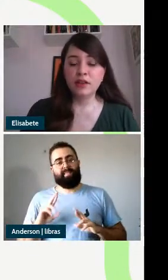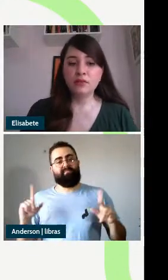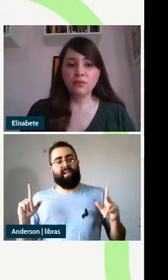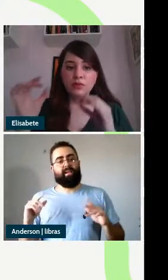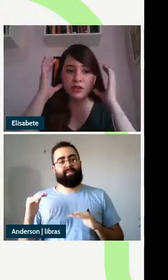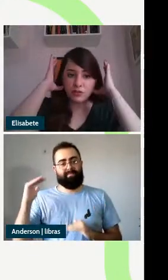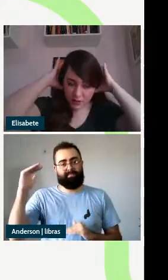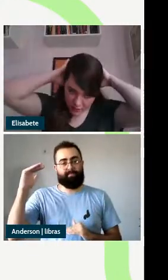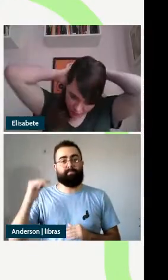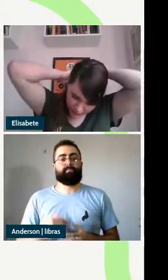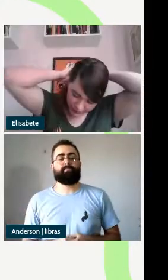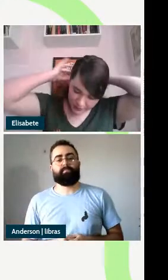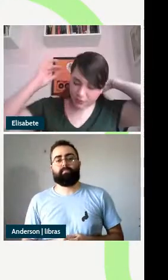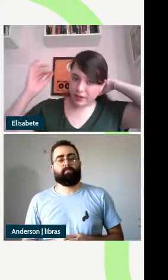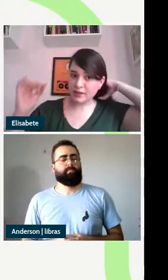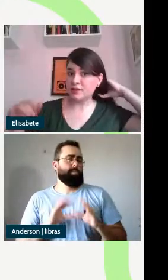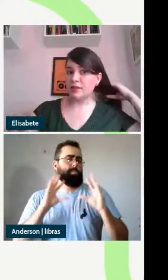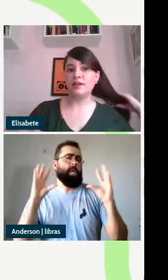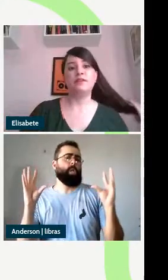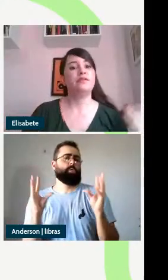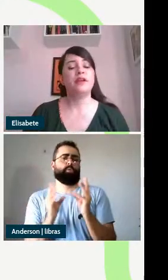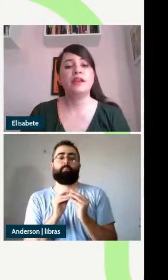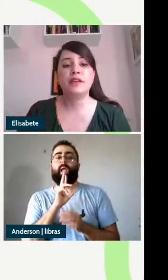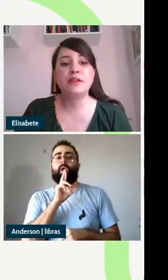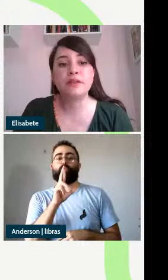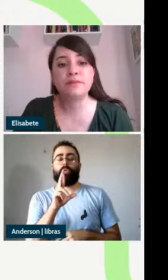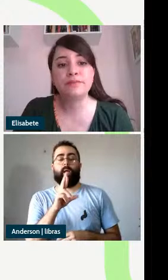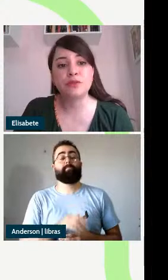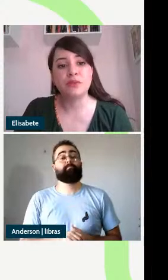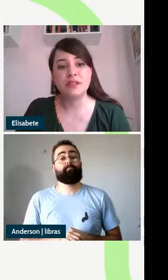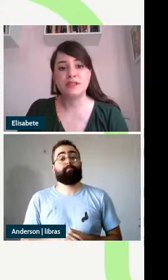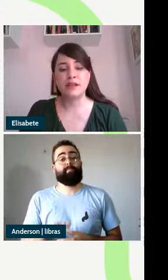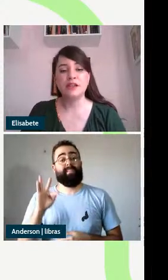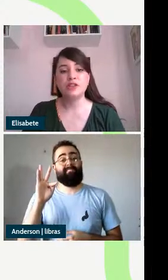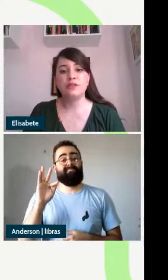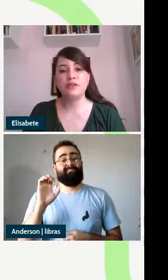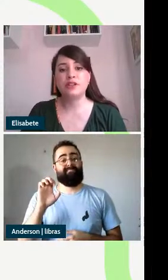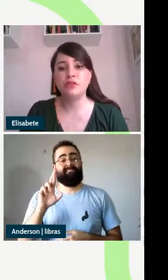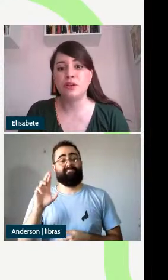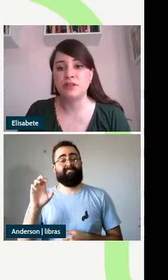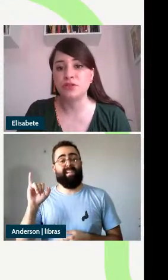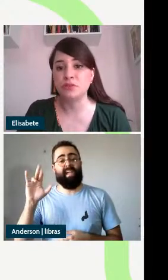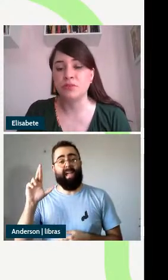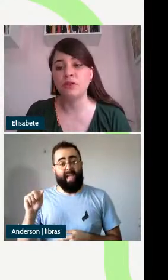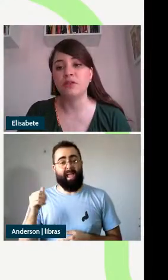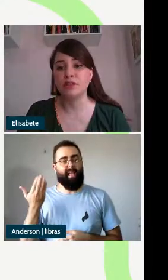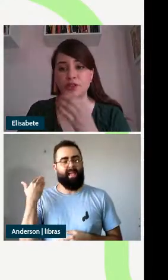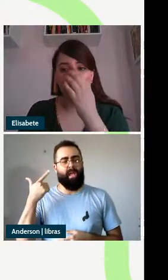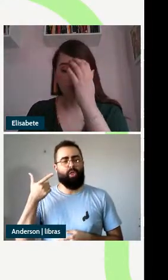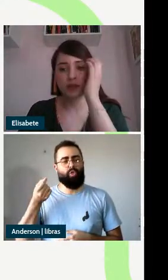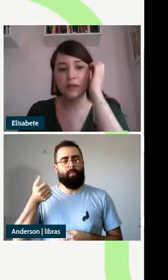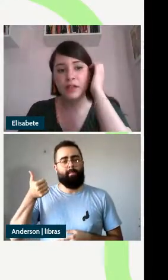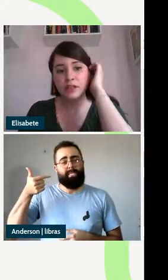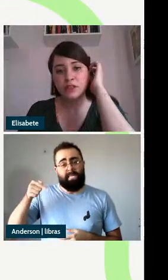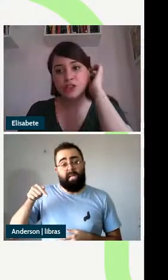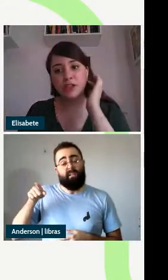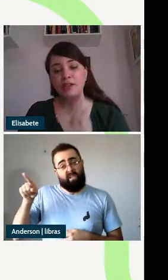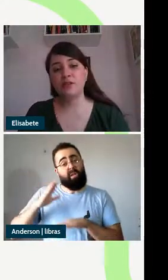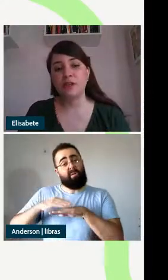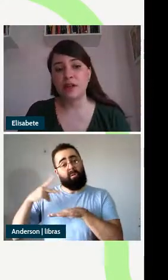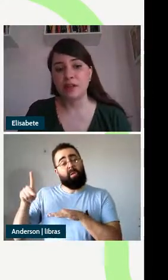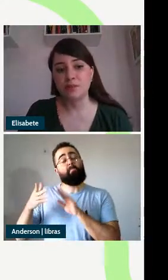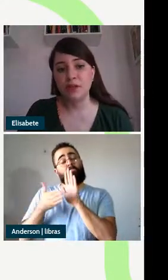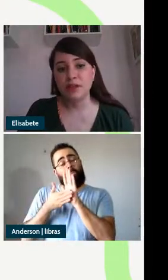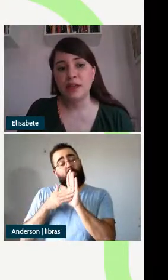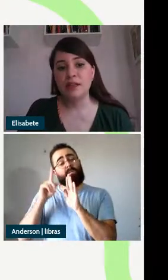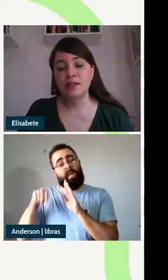então nossas considerações finais são essas que Ferreira 2017 defende a formação de uma small clause adjunta de